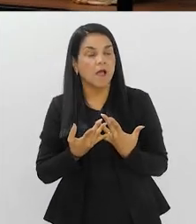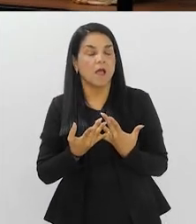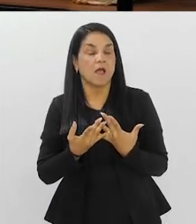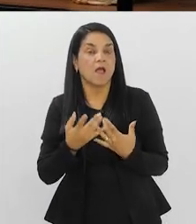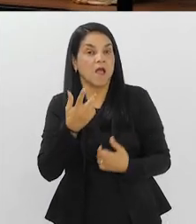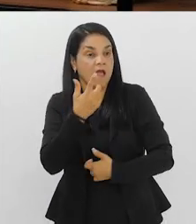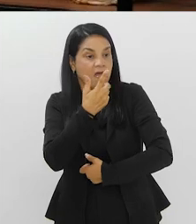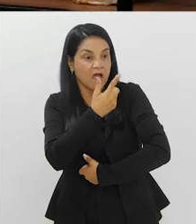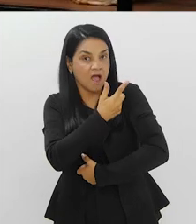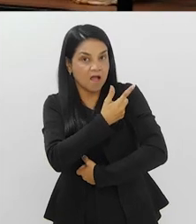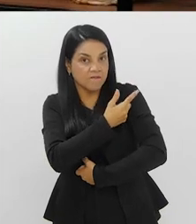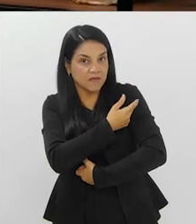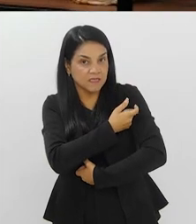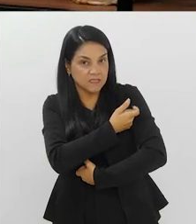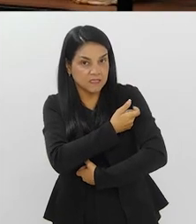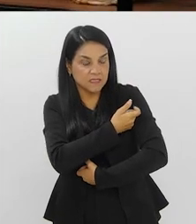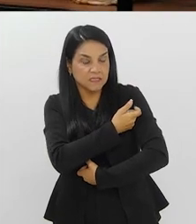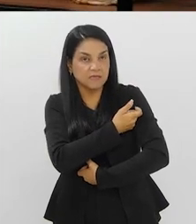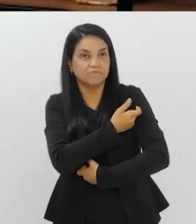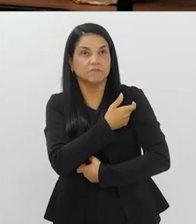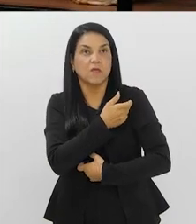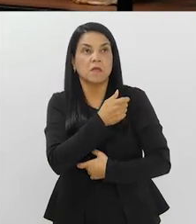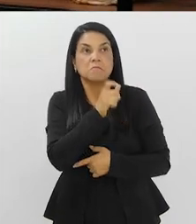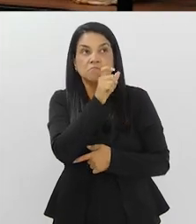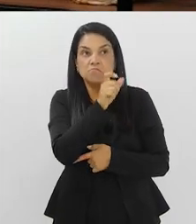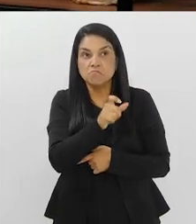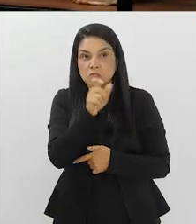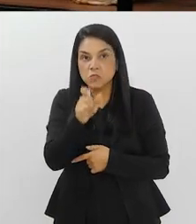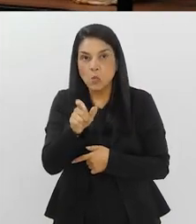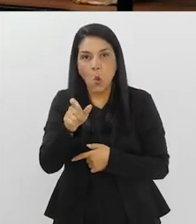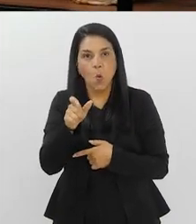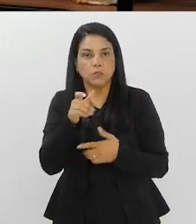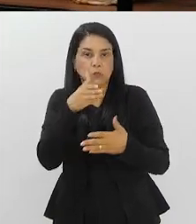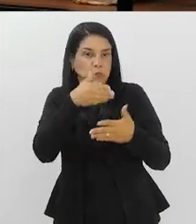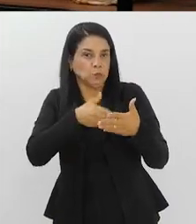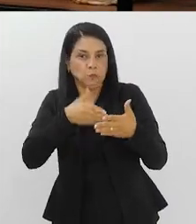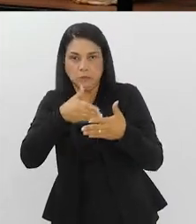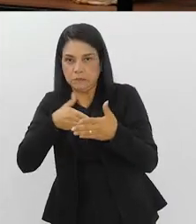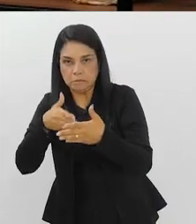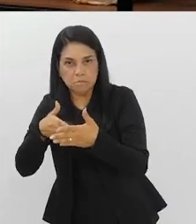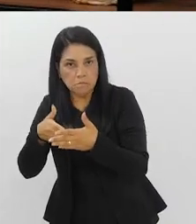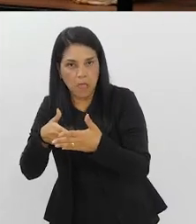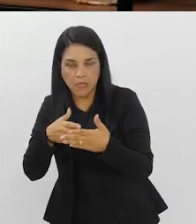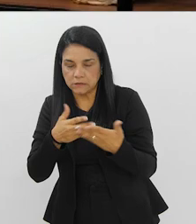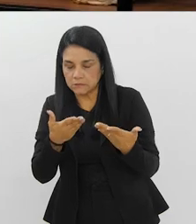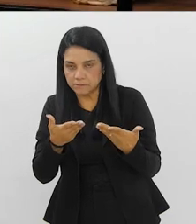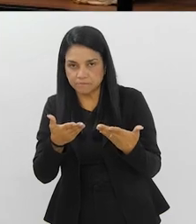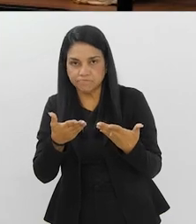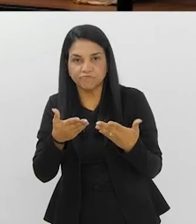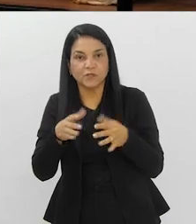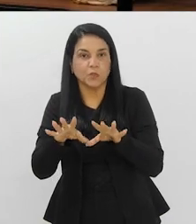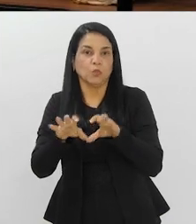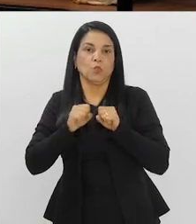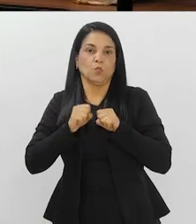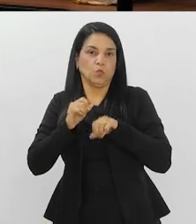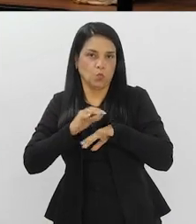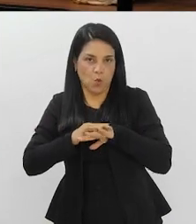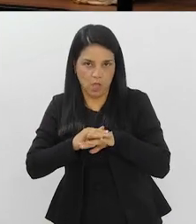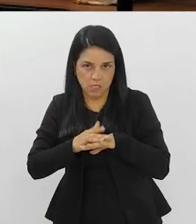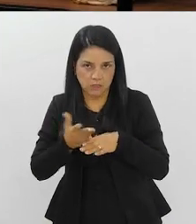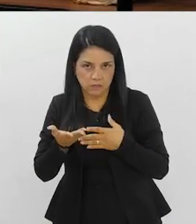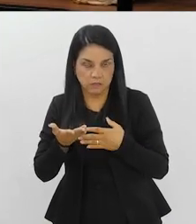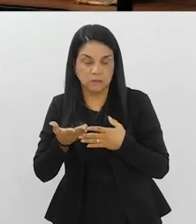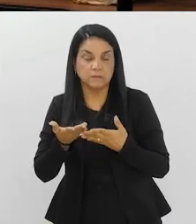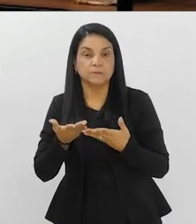necessariamente a vacina, porque para algumas pessoas, a vacina, ela não impede, não necessariamente ela vai impedir a